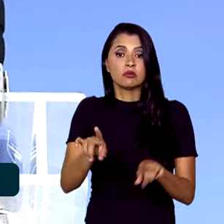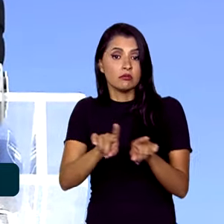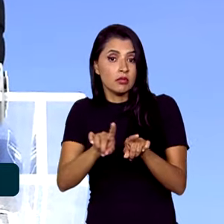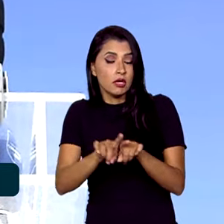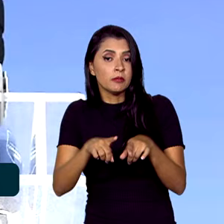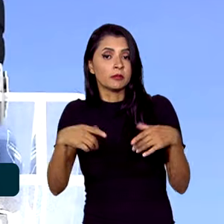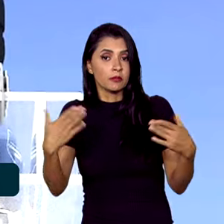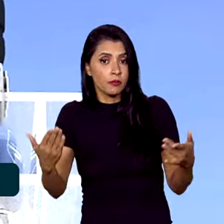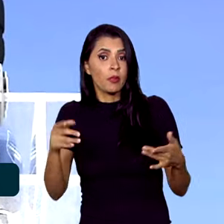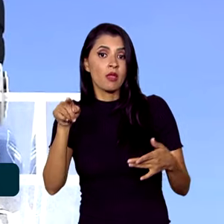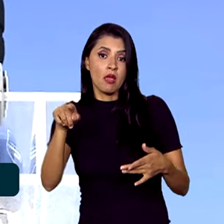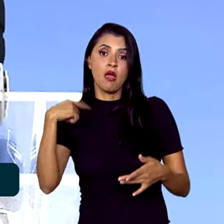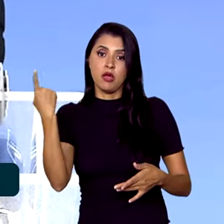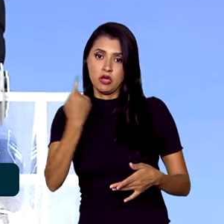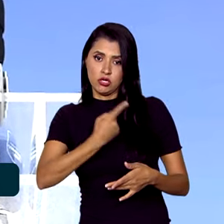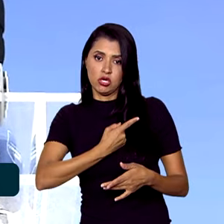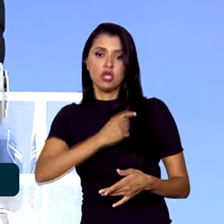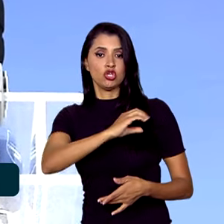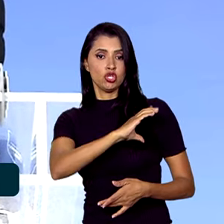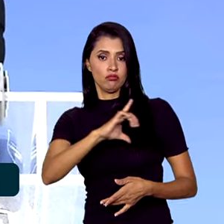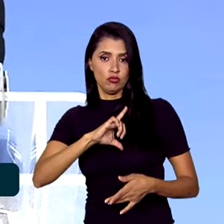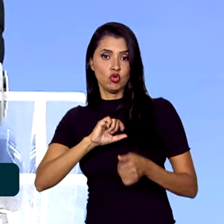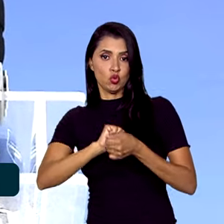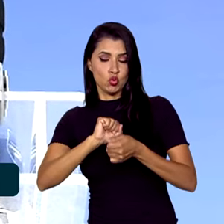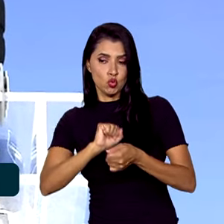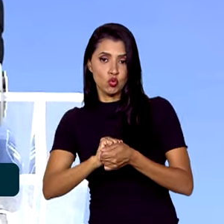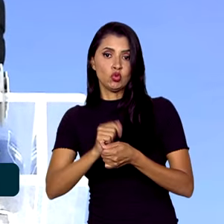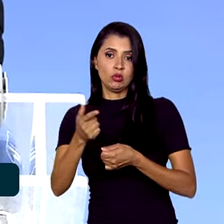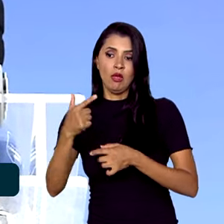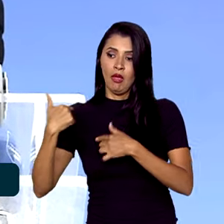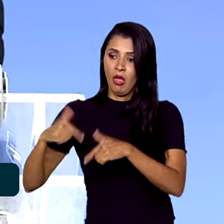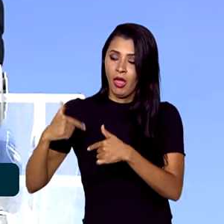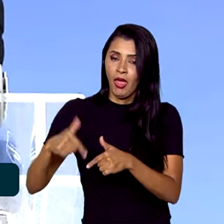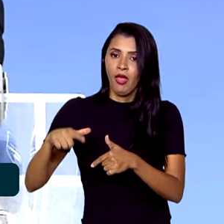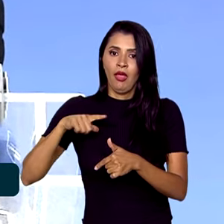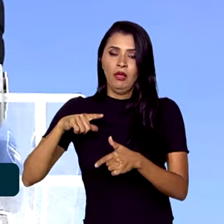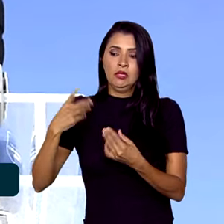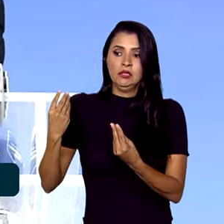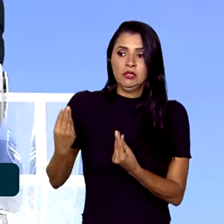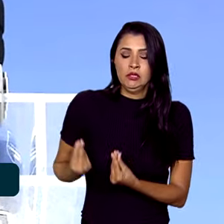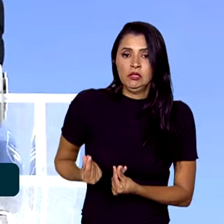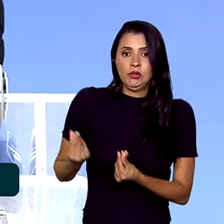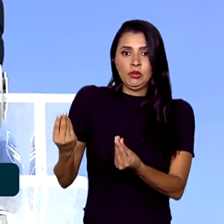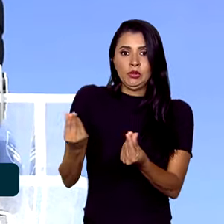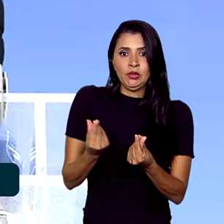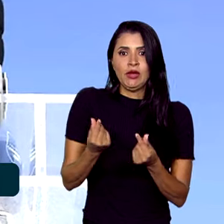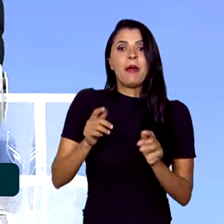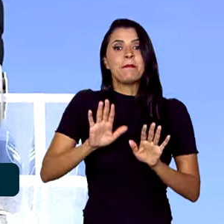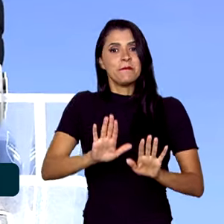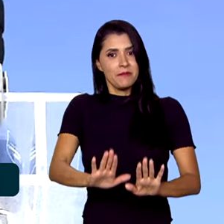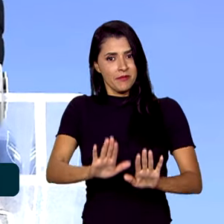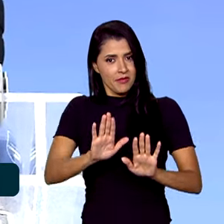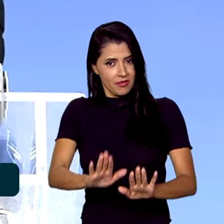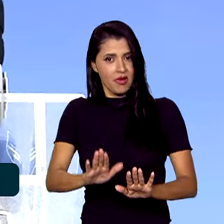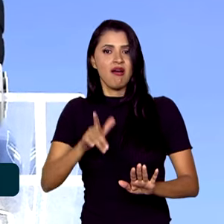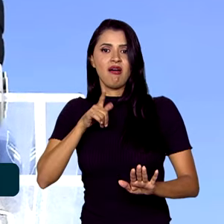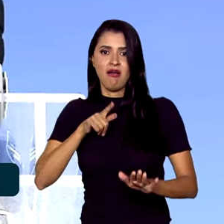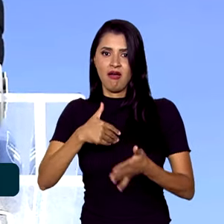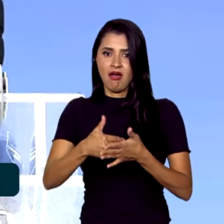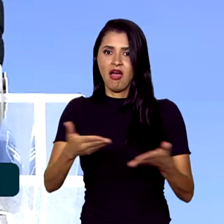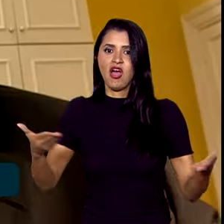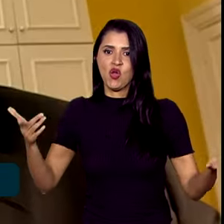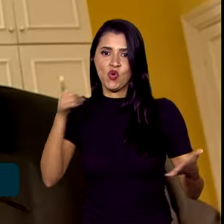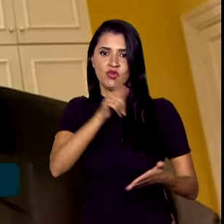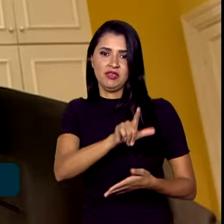com os quais nós coordenamos essa operação tão complexa, tão delicada, mas que chegou a bom